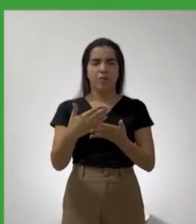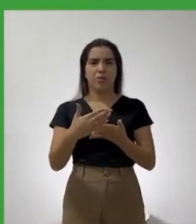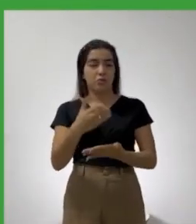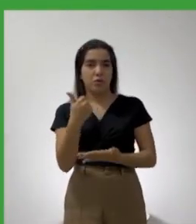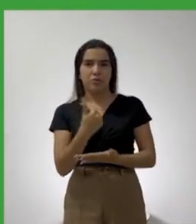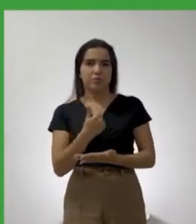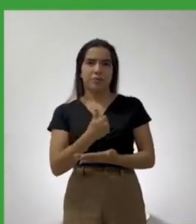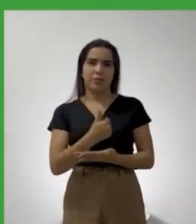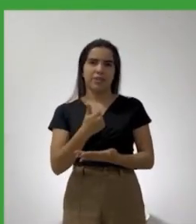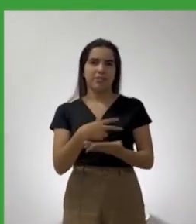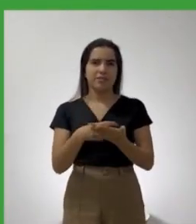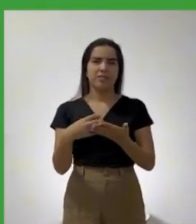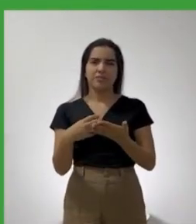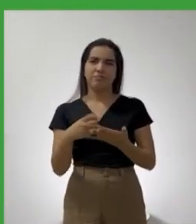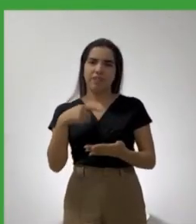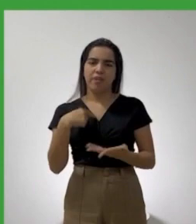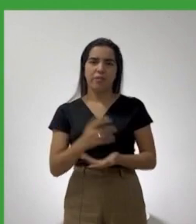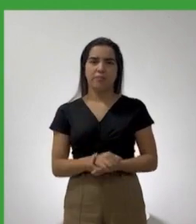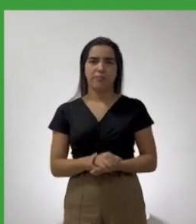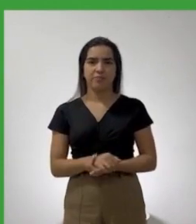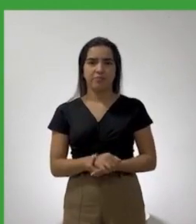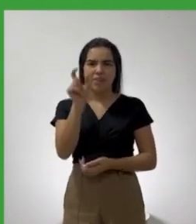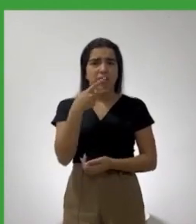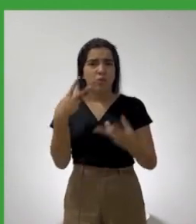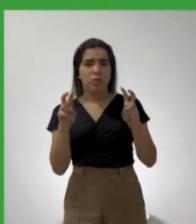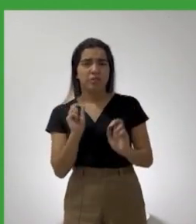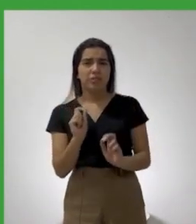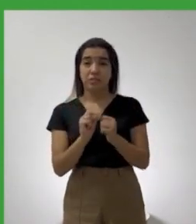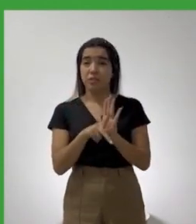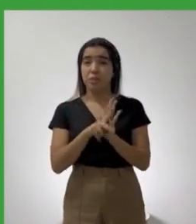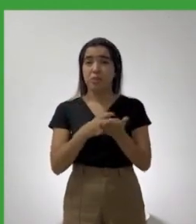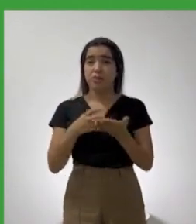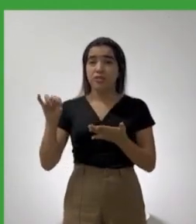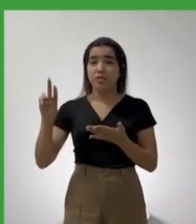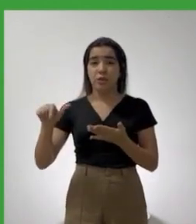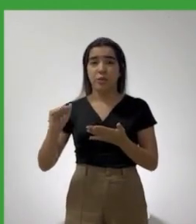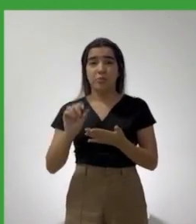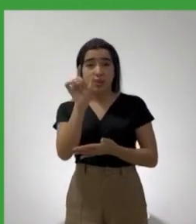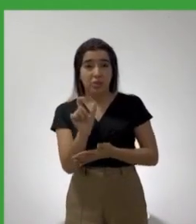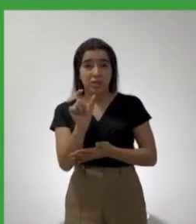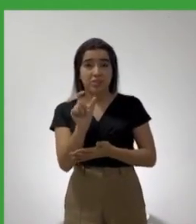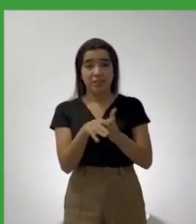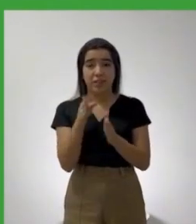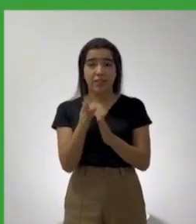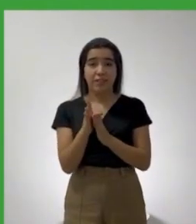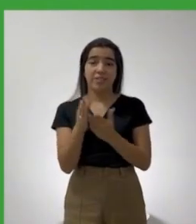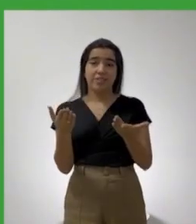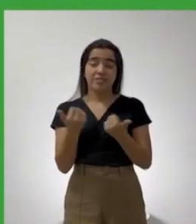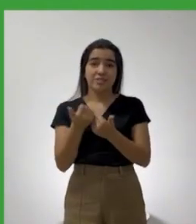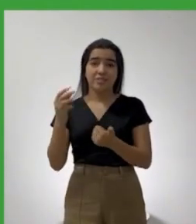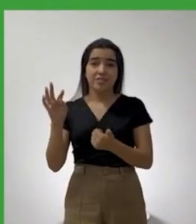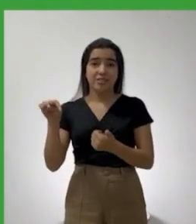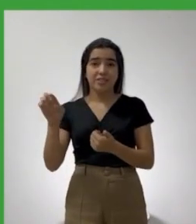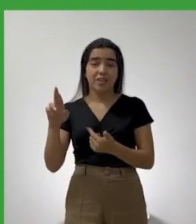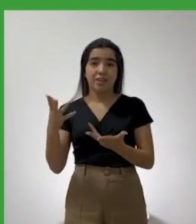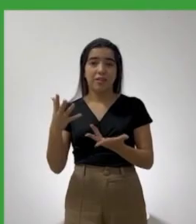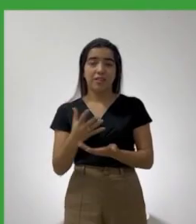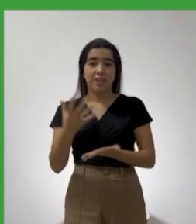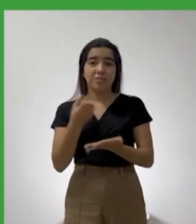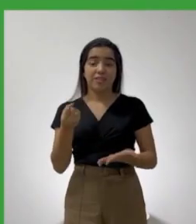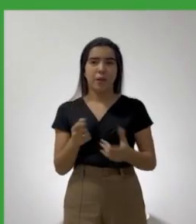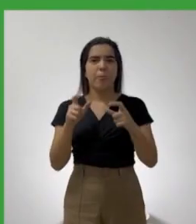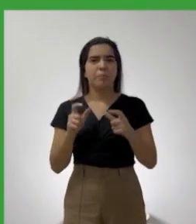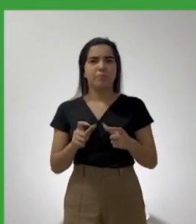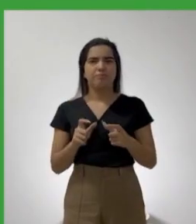fez o impeachment da Dilma, mas é só porque o senhor era conselheiro do Temer e o Temer que assumiria. Aonde eu passei, eu fiz sucesso. O senhor foi líder do governo PT.